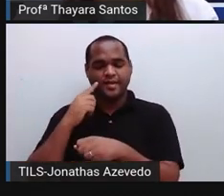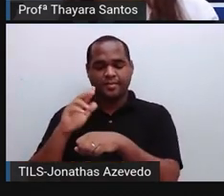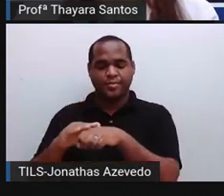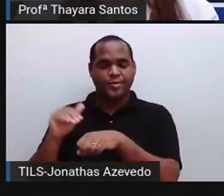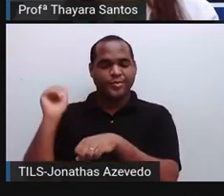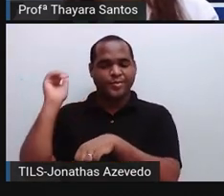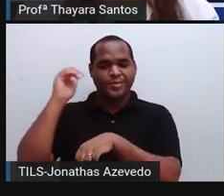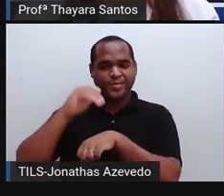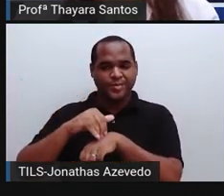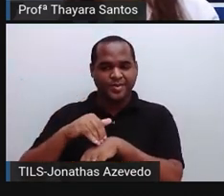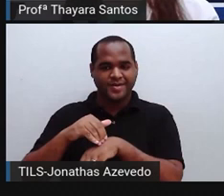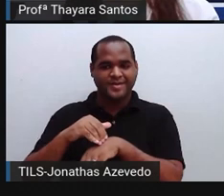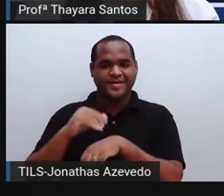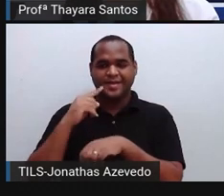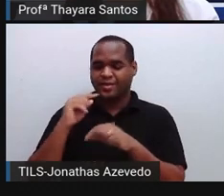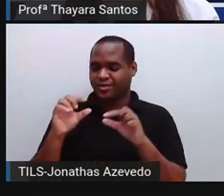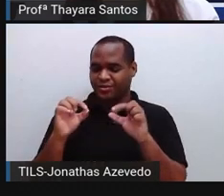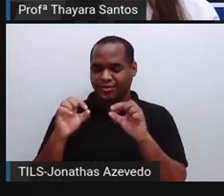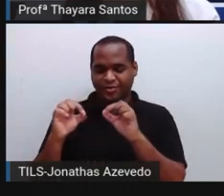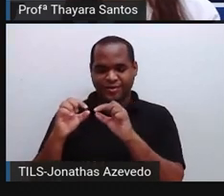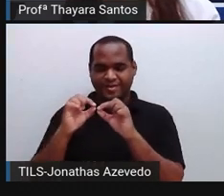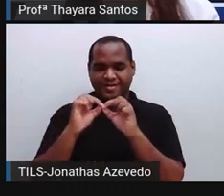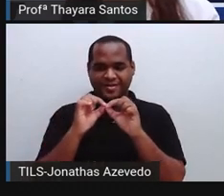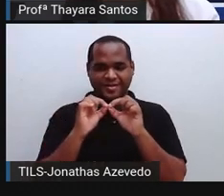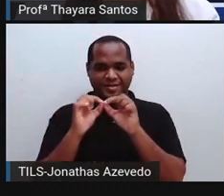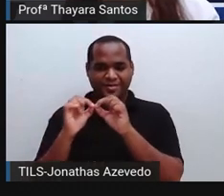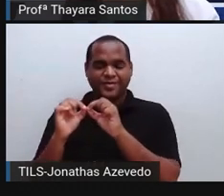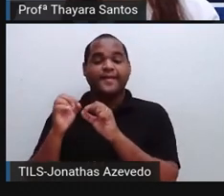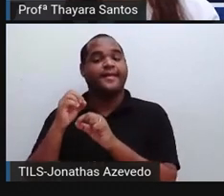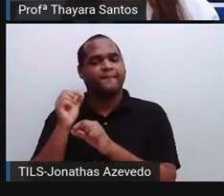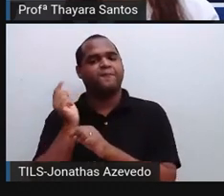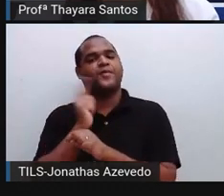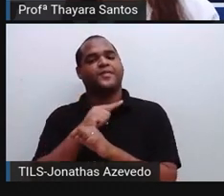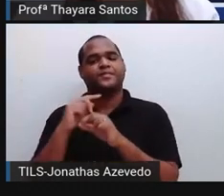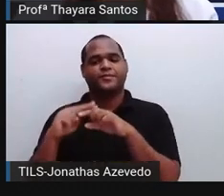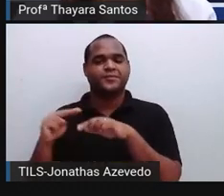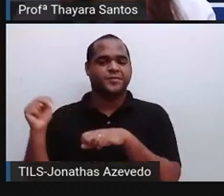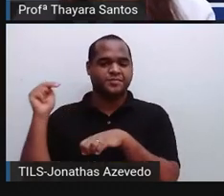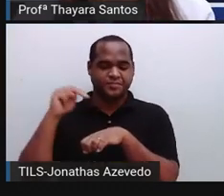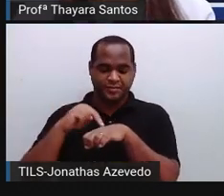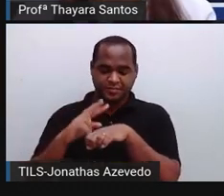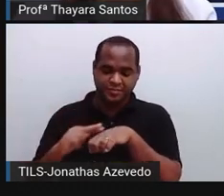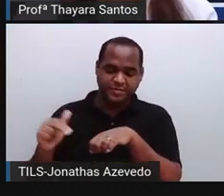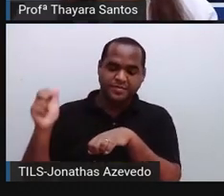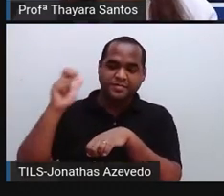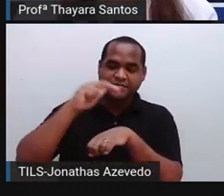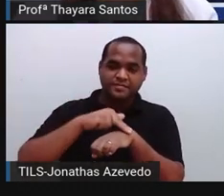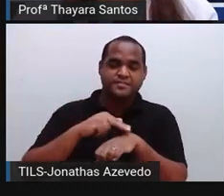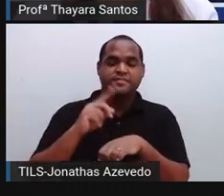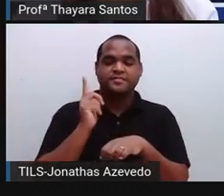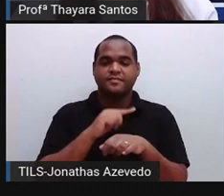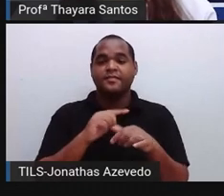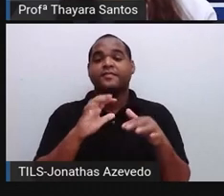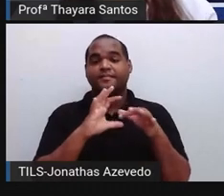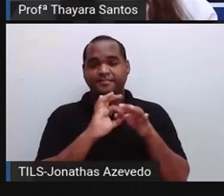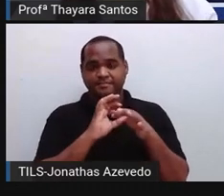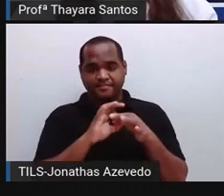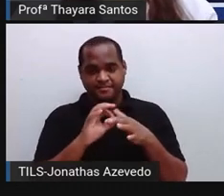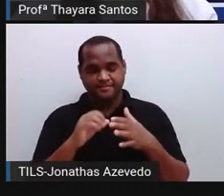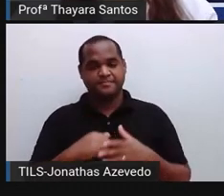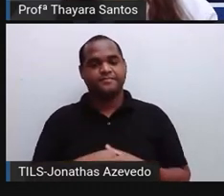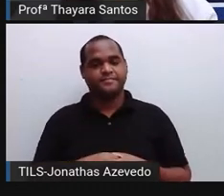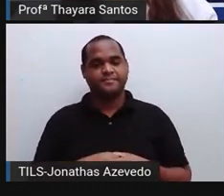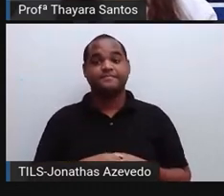por esses nozinhos que a gente tem aqui. Então, ele vai saltando e passa para o próximo neurônio. E esse impulso